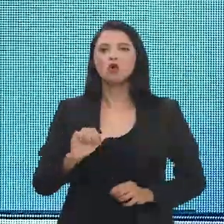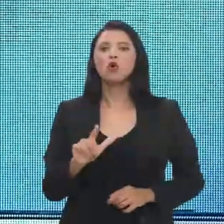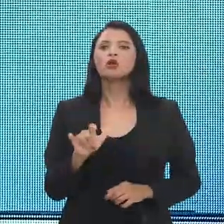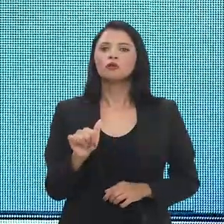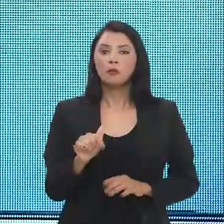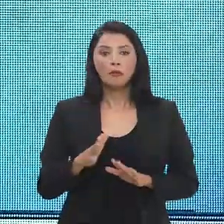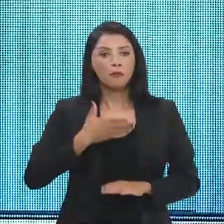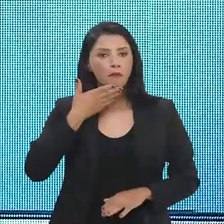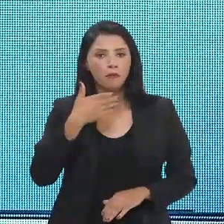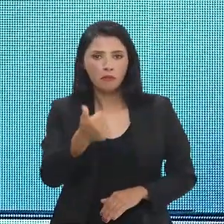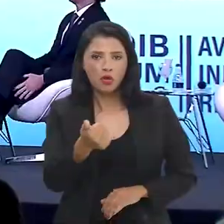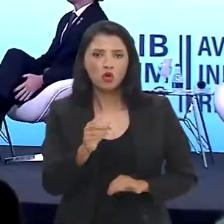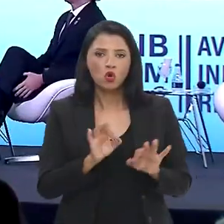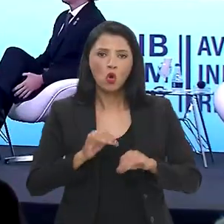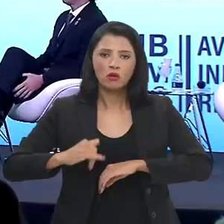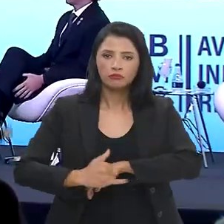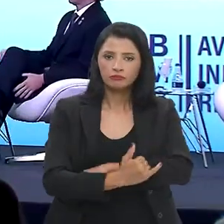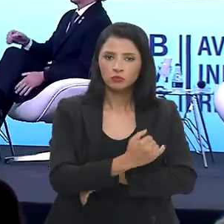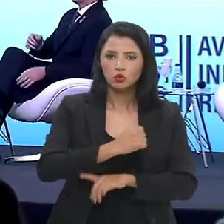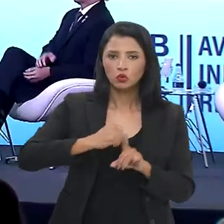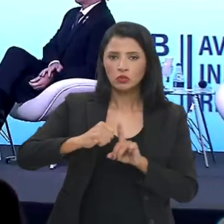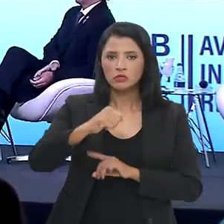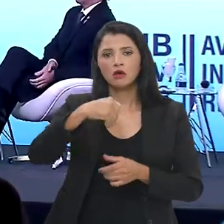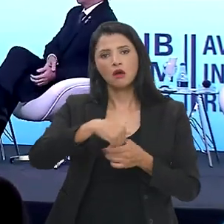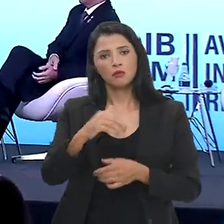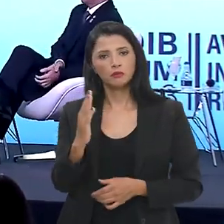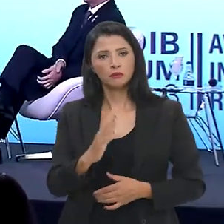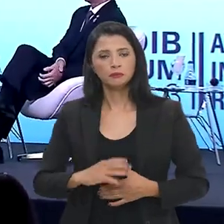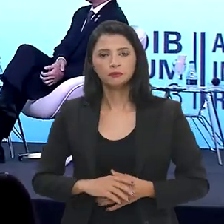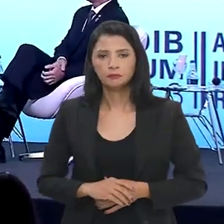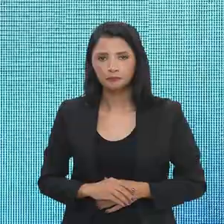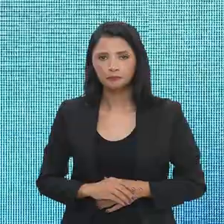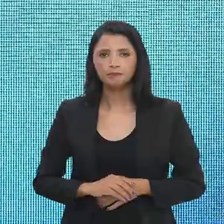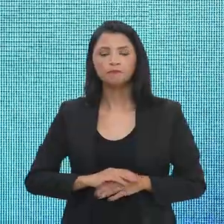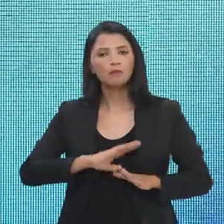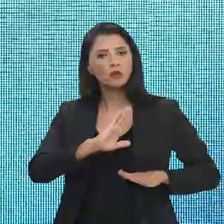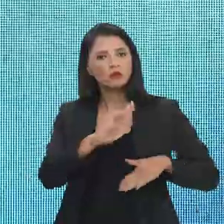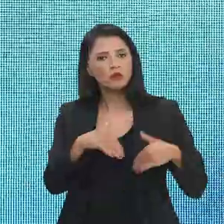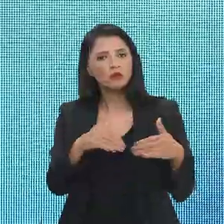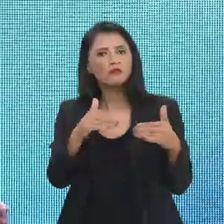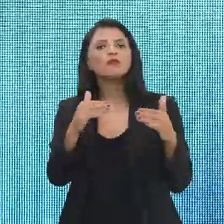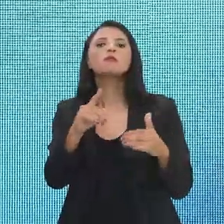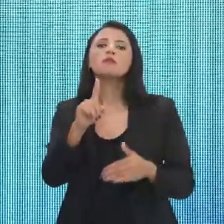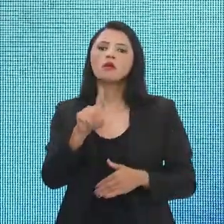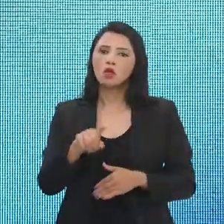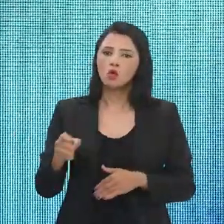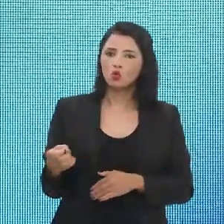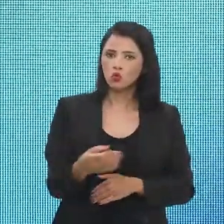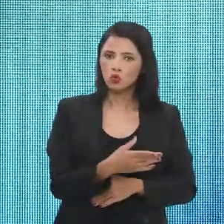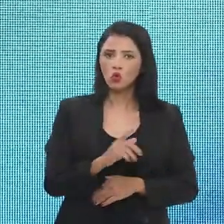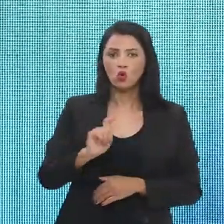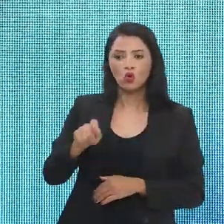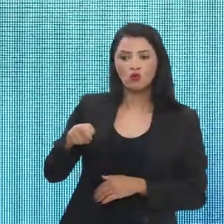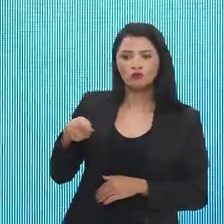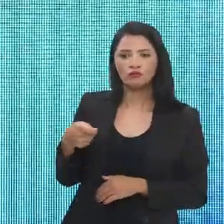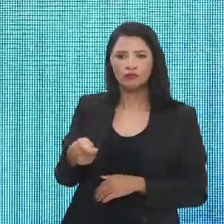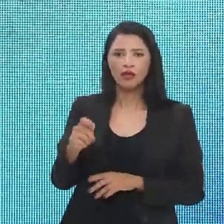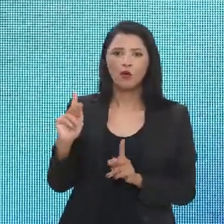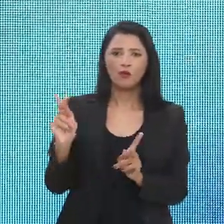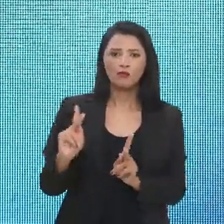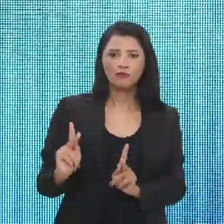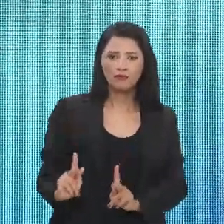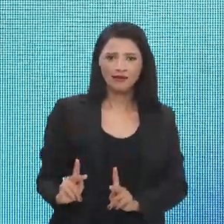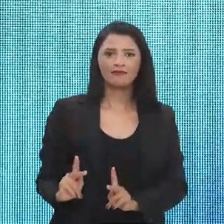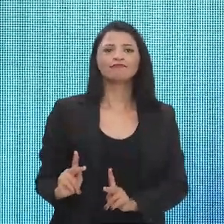coletivo para melhorar a infraestrutura social no país. O desenvolvimento é o novo nome